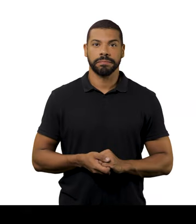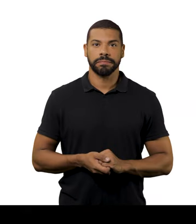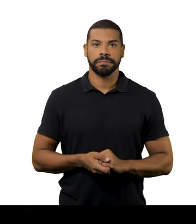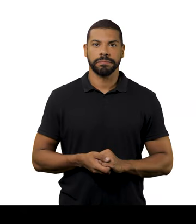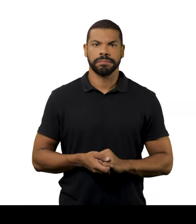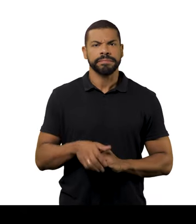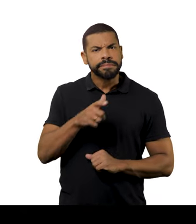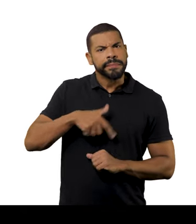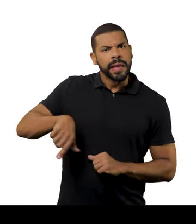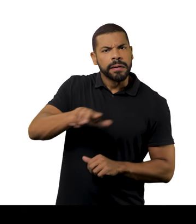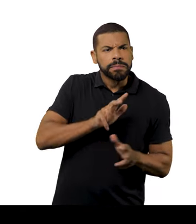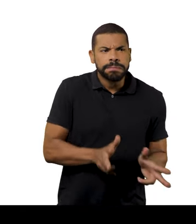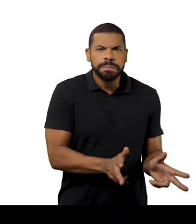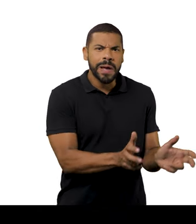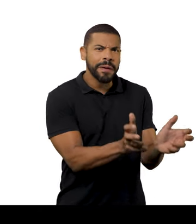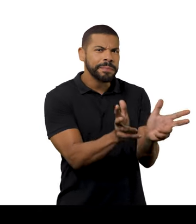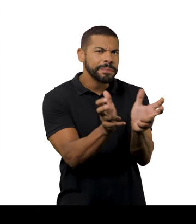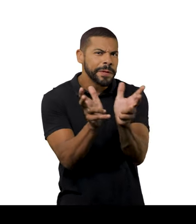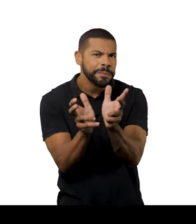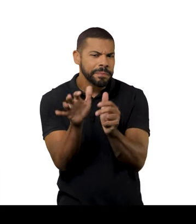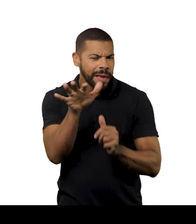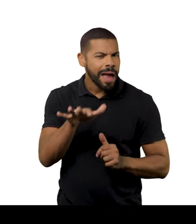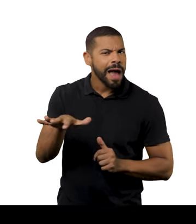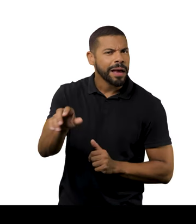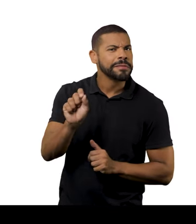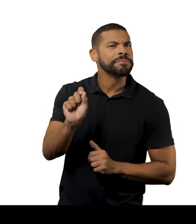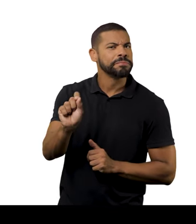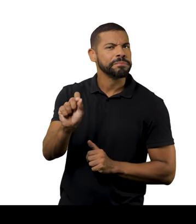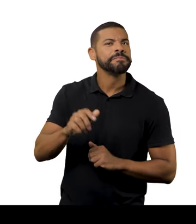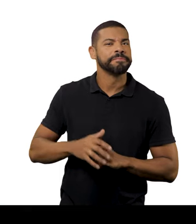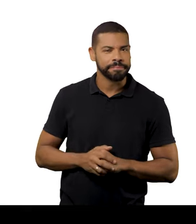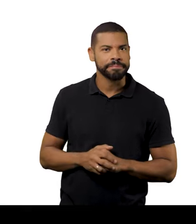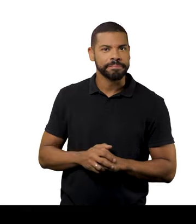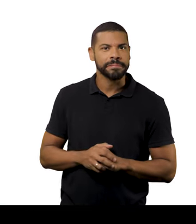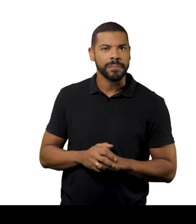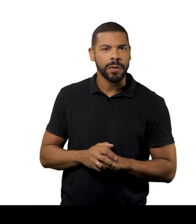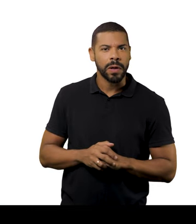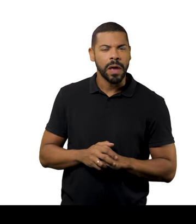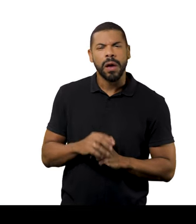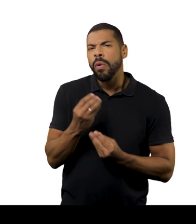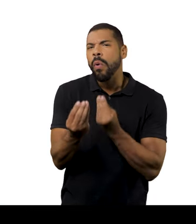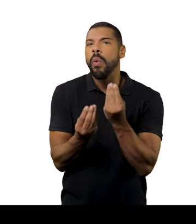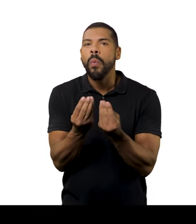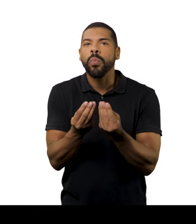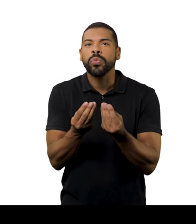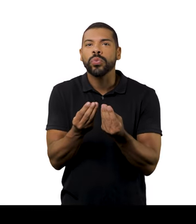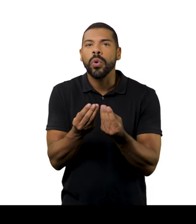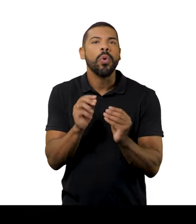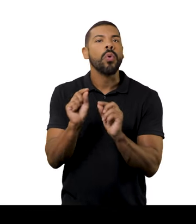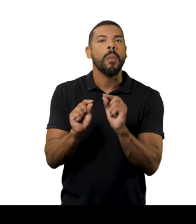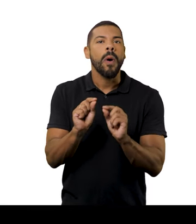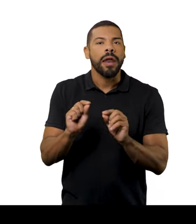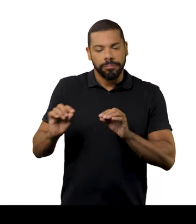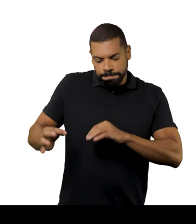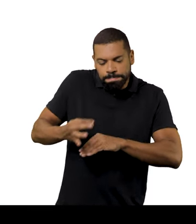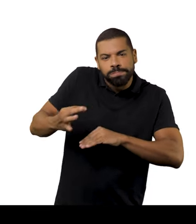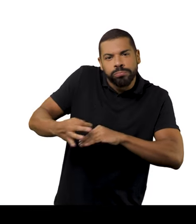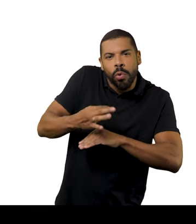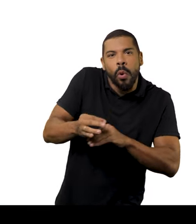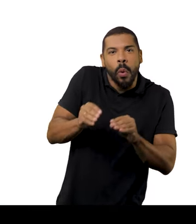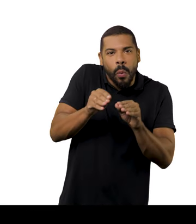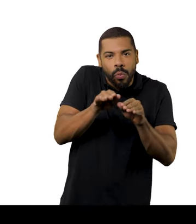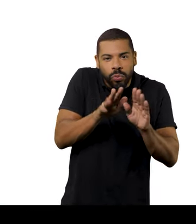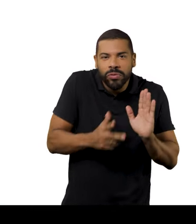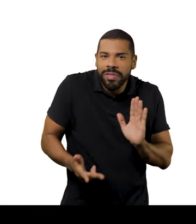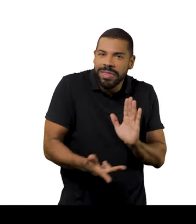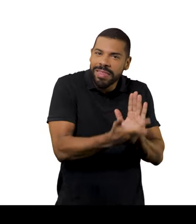E nós percebemos que ali tinha uma coisa próxima, que é o tecer,